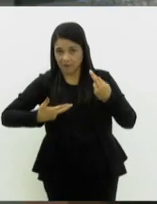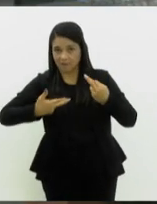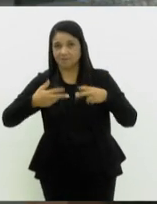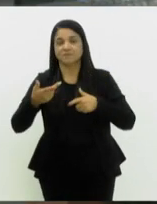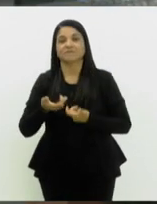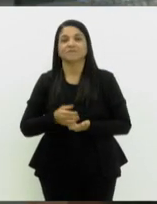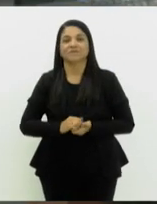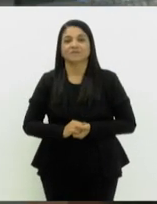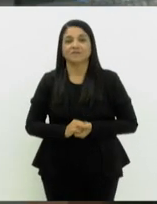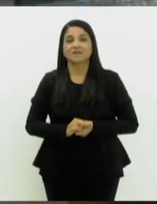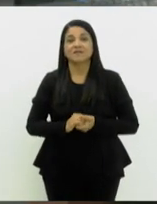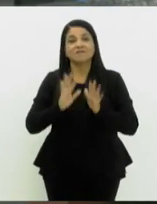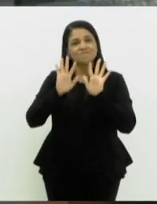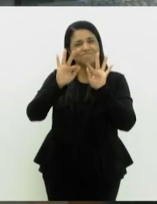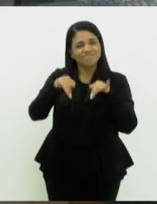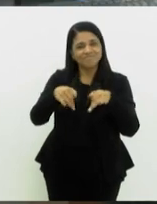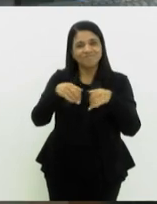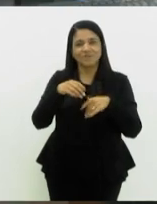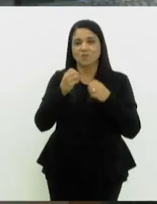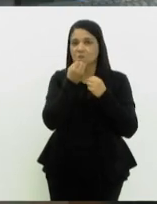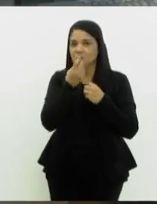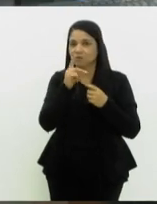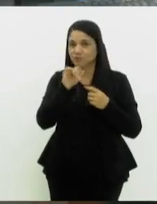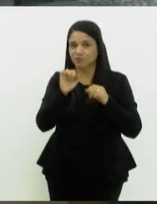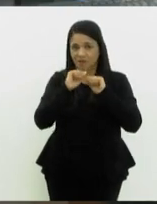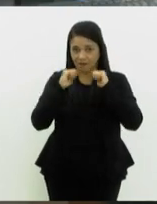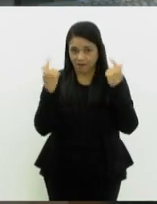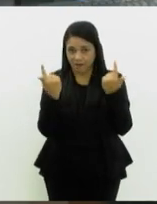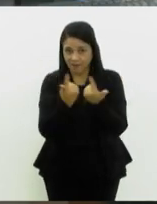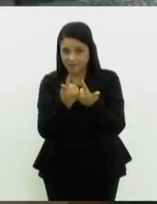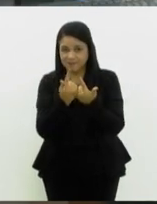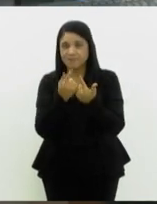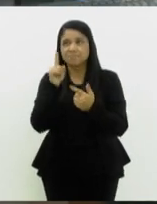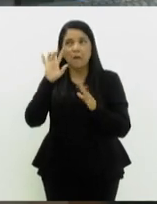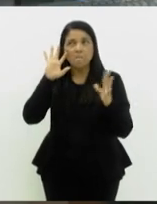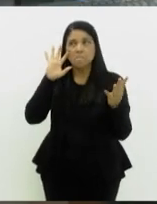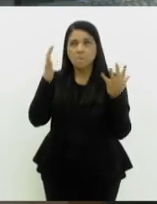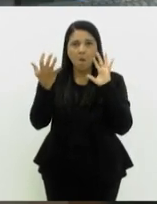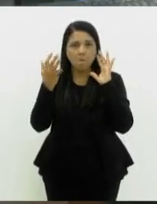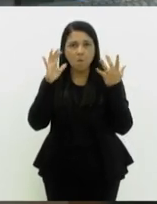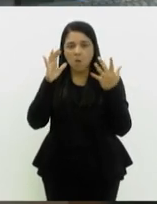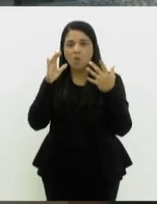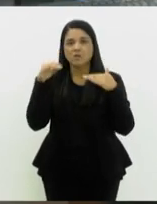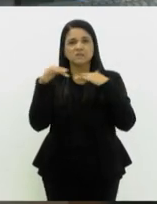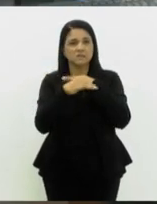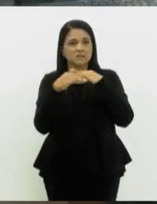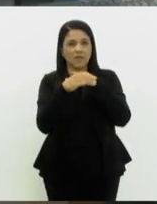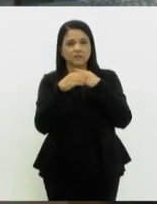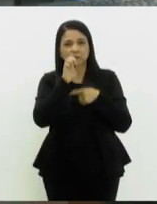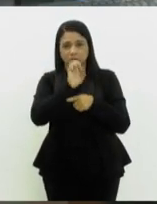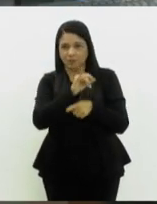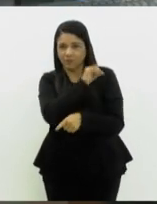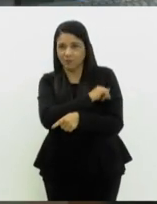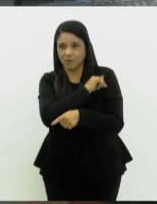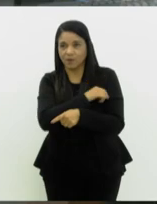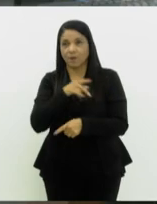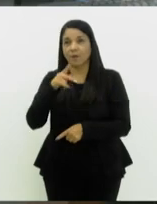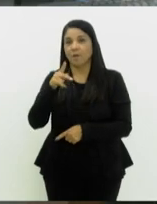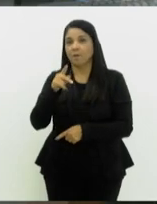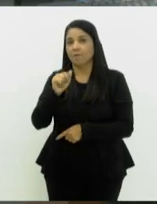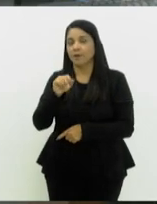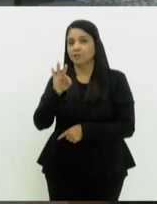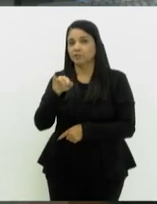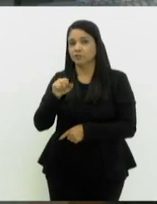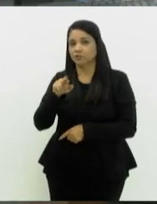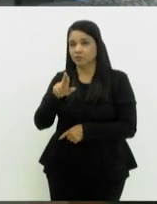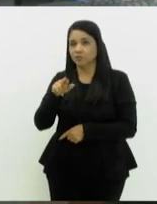E antes de encerrar o Bom Dia Alerte, vamos dar uma olhada no tempo em algumas cidades do Estado. Aqui no telão, Pati de Alférez, com